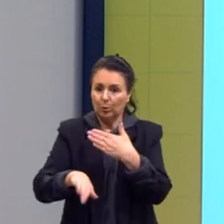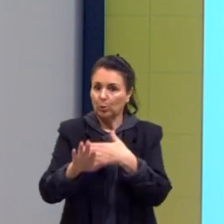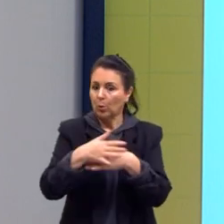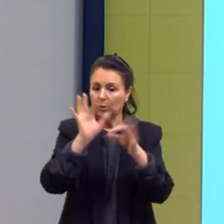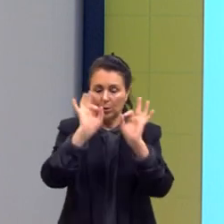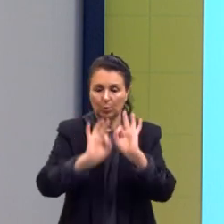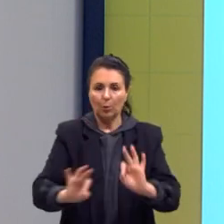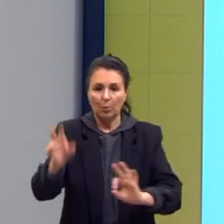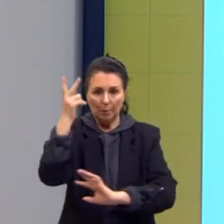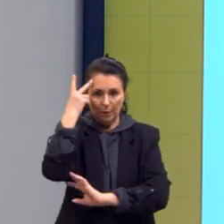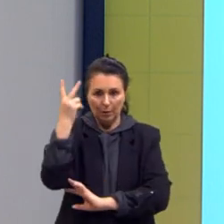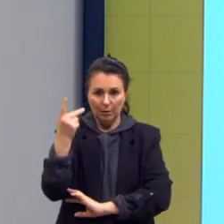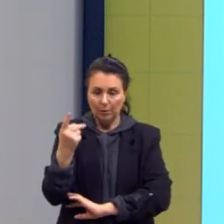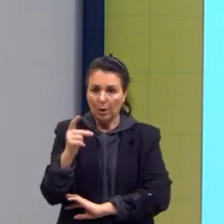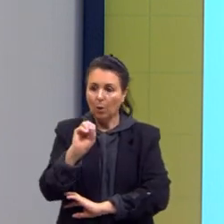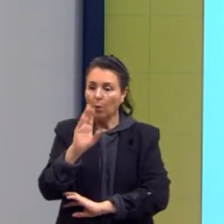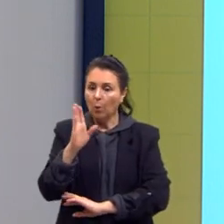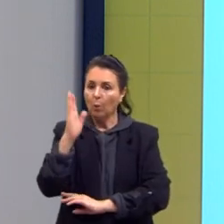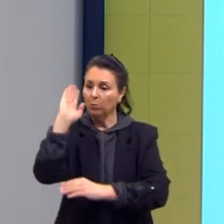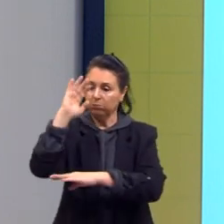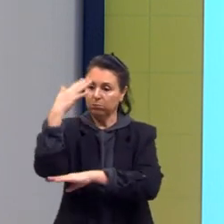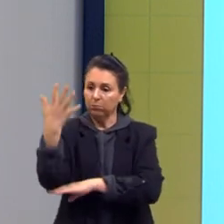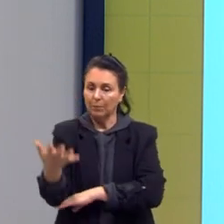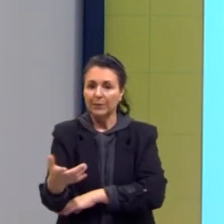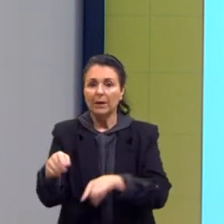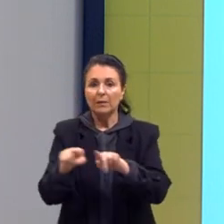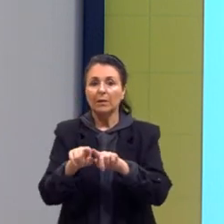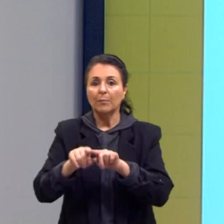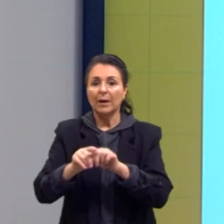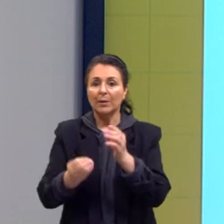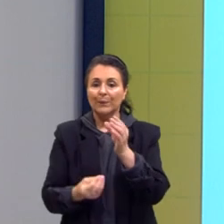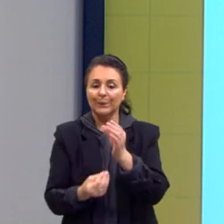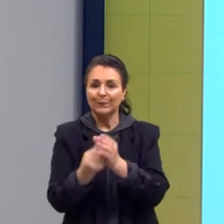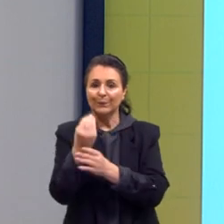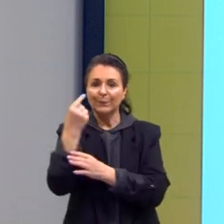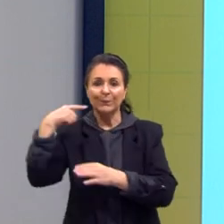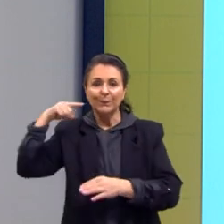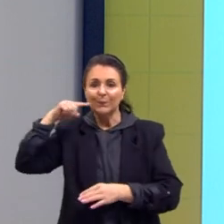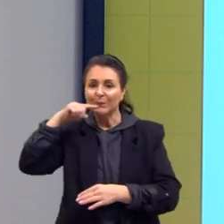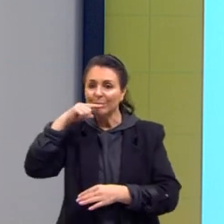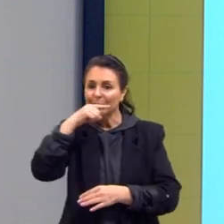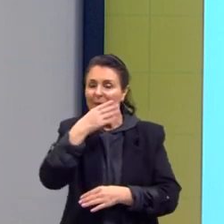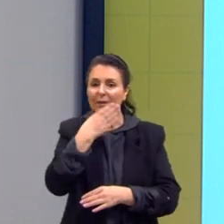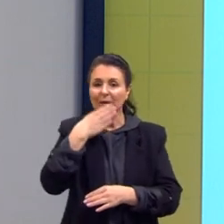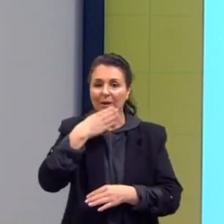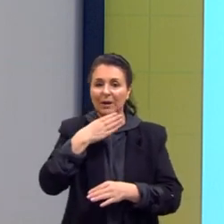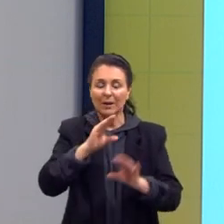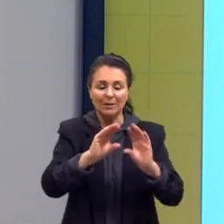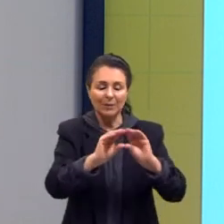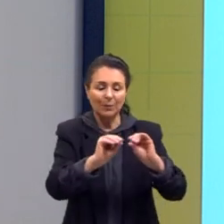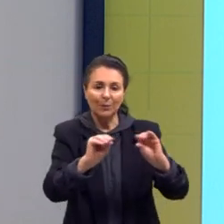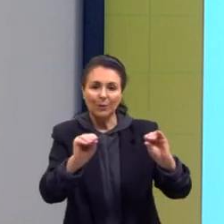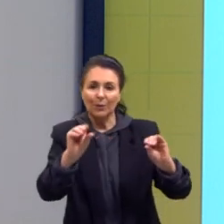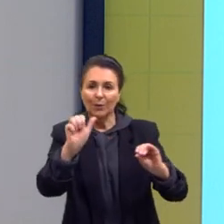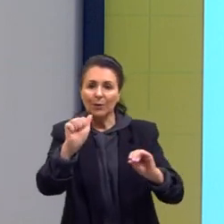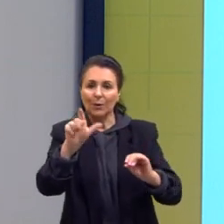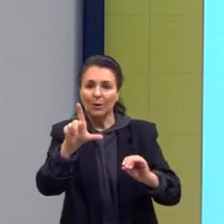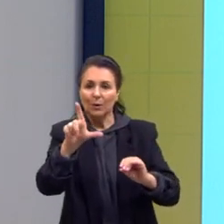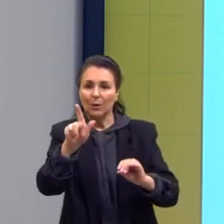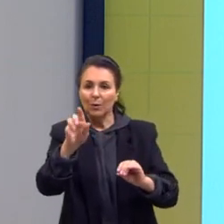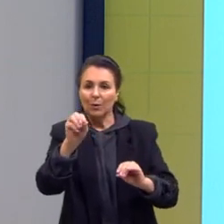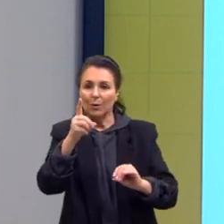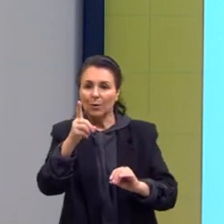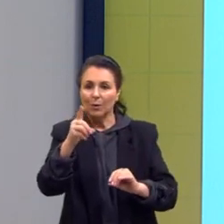partes dela, entre outras coisas, cana de açúcar, né, entre outras coisas. Algodão também chama atenção, tá, gurizada.